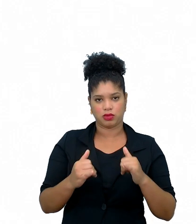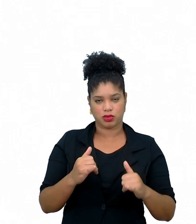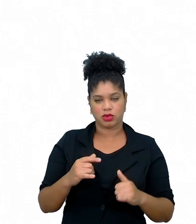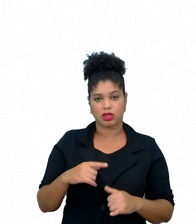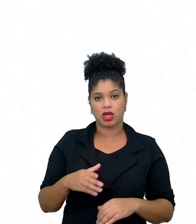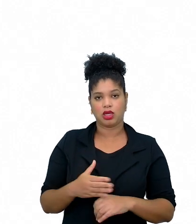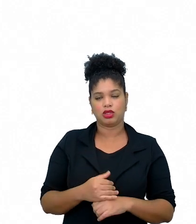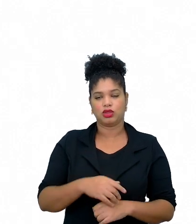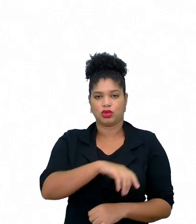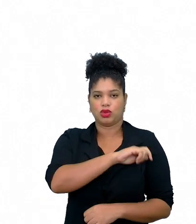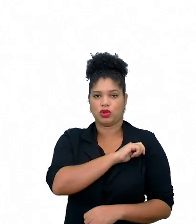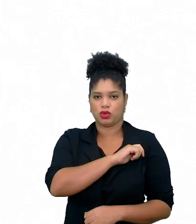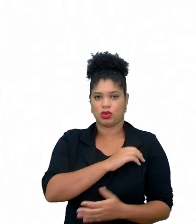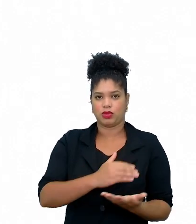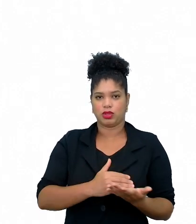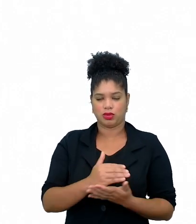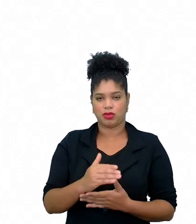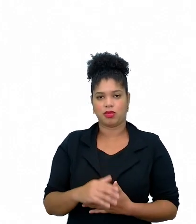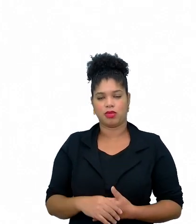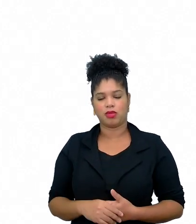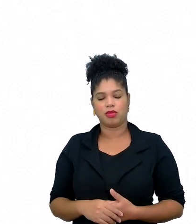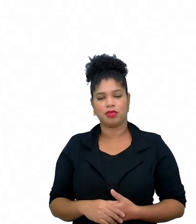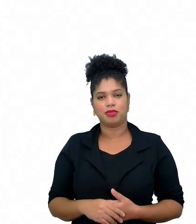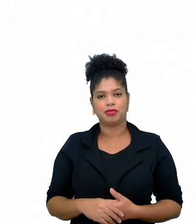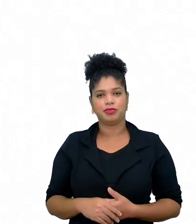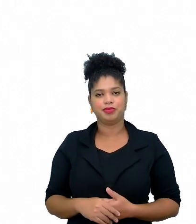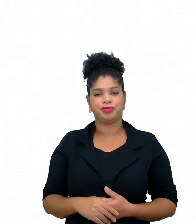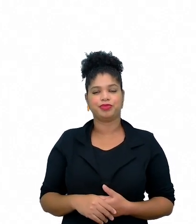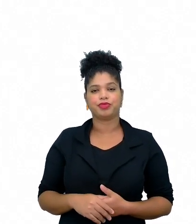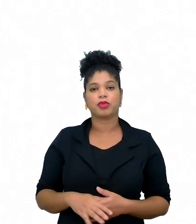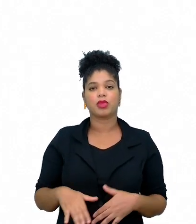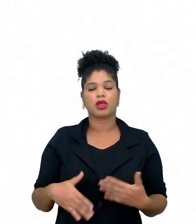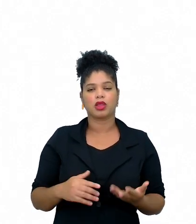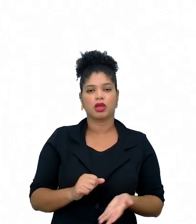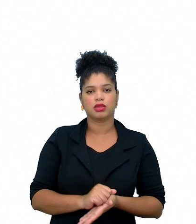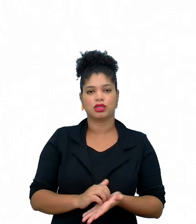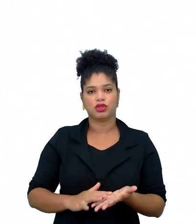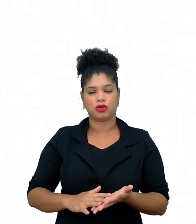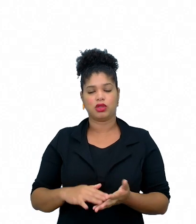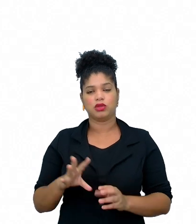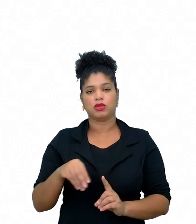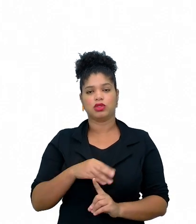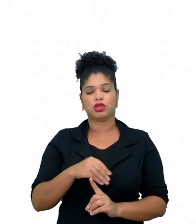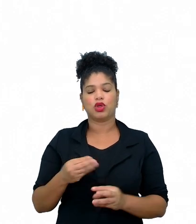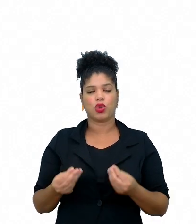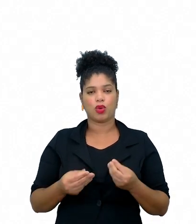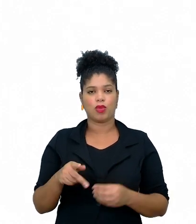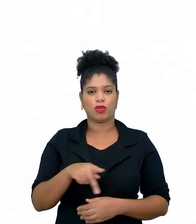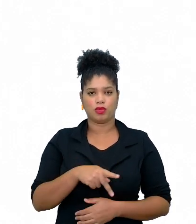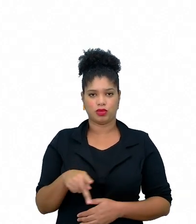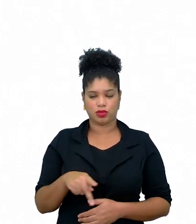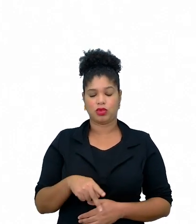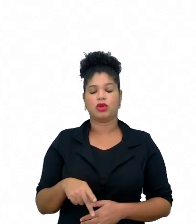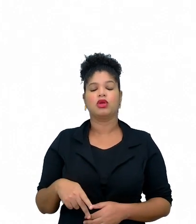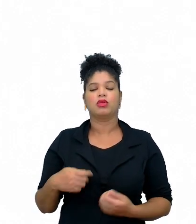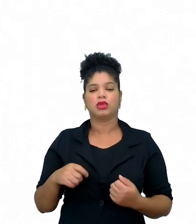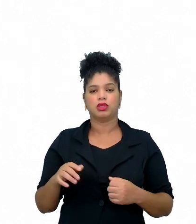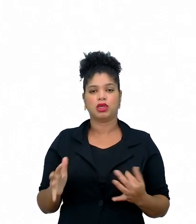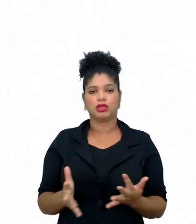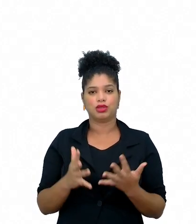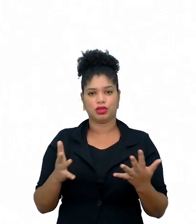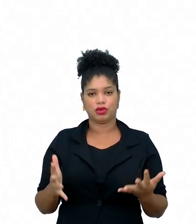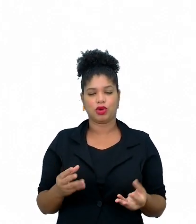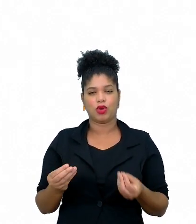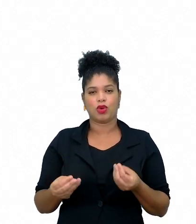aluno passar pela estação. As atividades, elas são mediadas pelo professor e elas devem incentivar esse trabalho